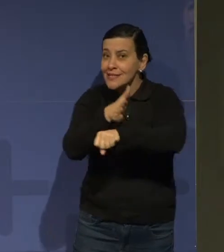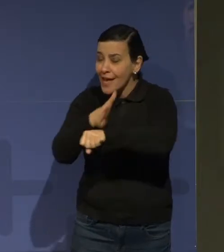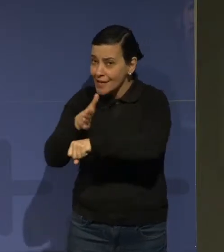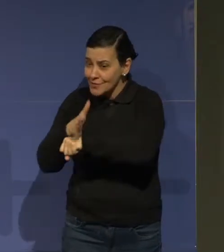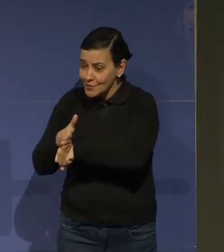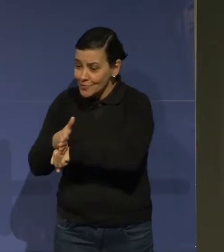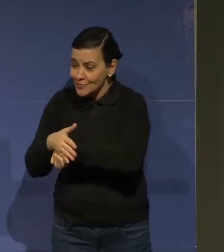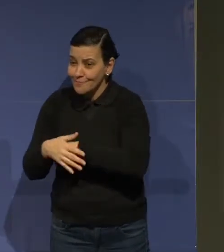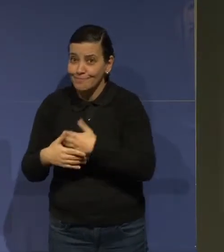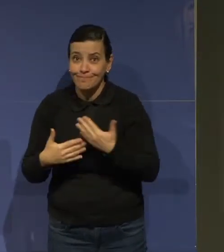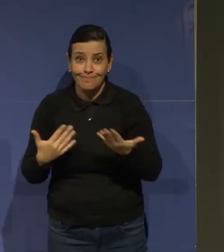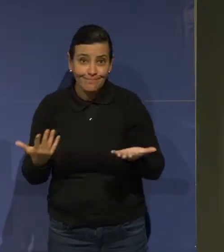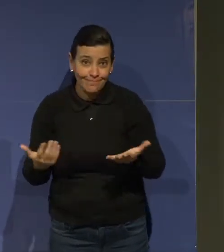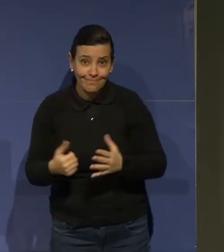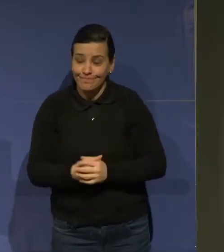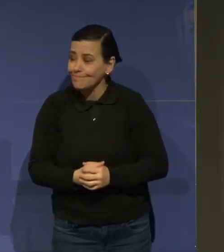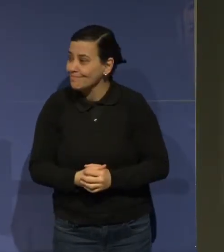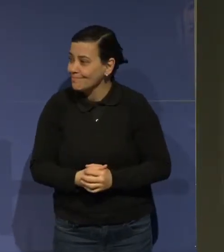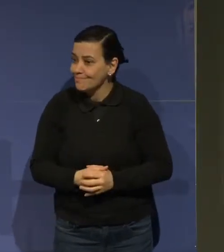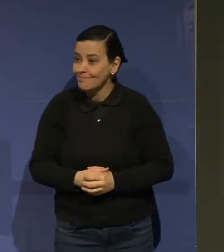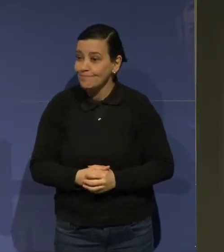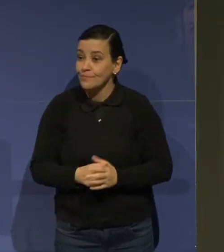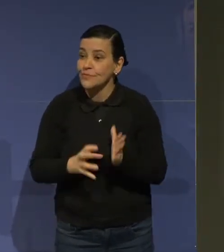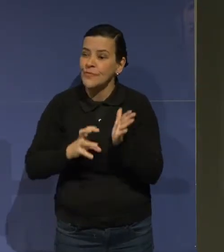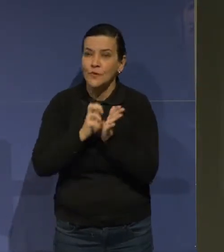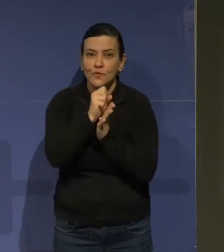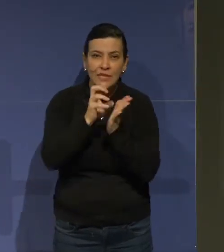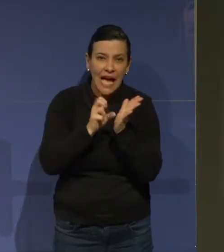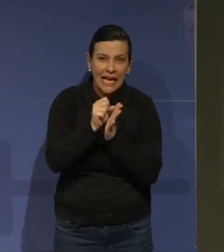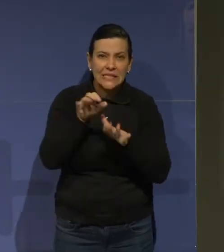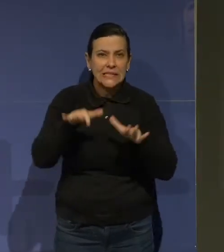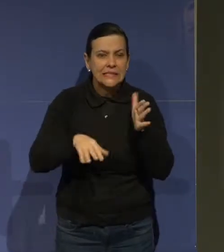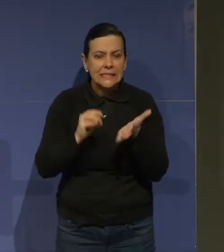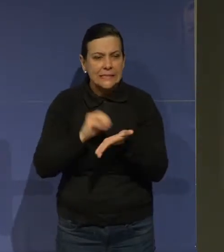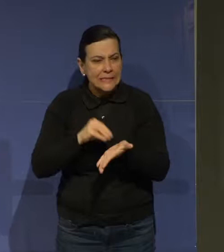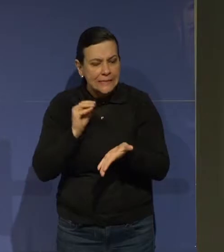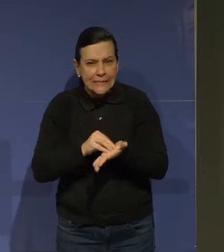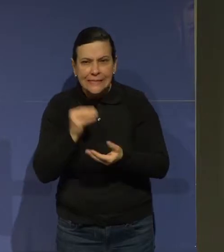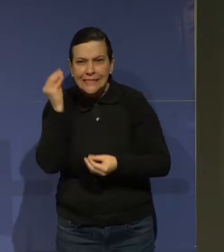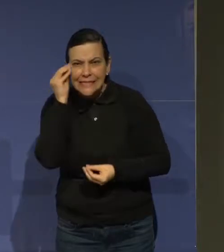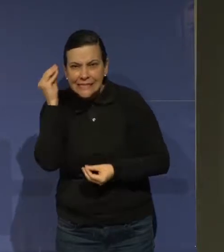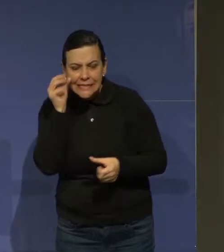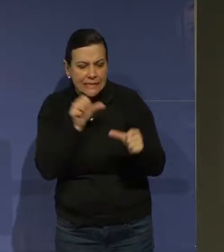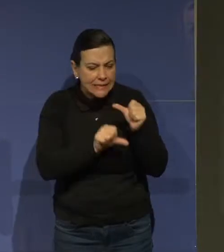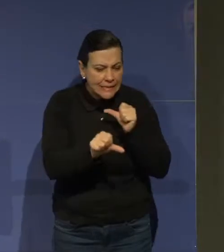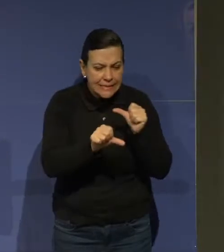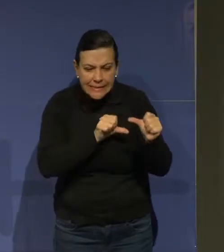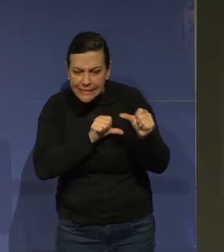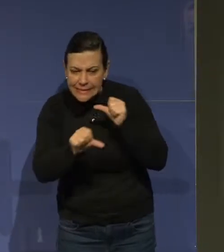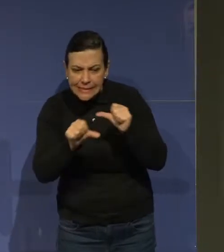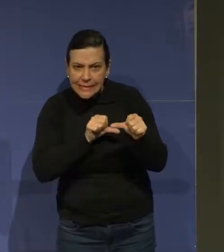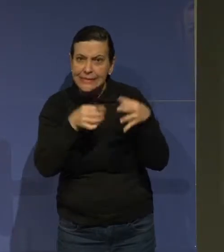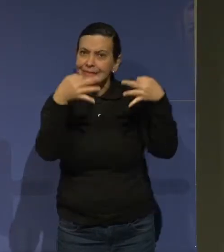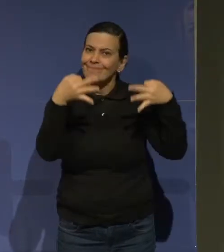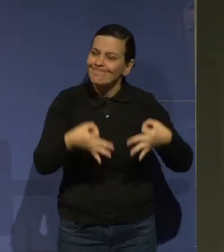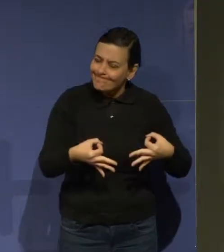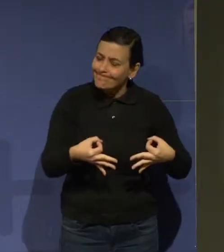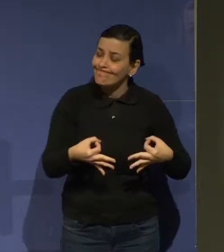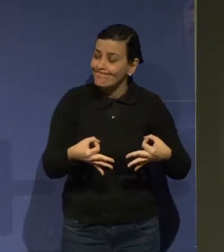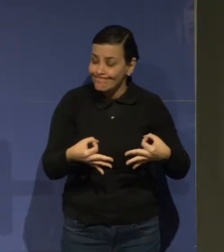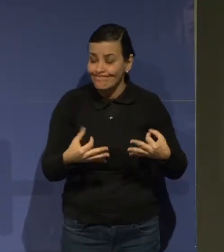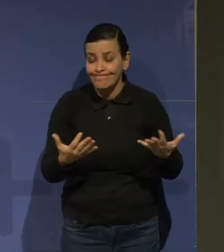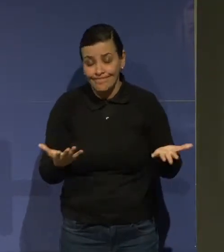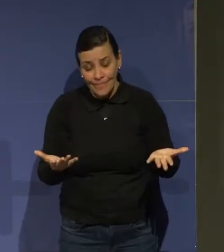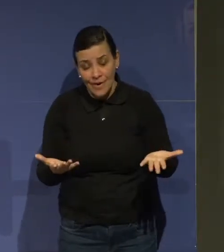Não tem esses dados, bancos de dados, falhos. A gente está tentando corrigir isso tudo, mas é realmente,